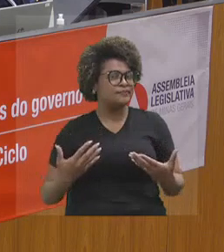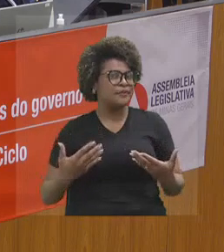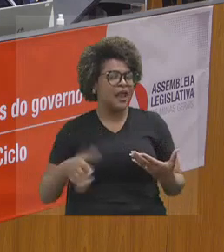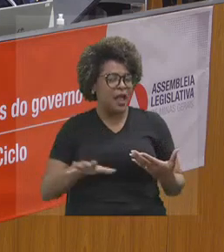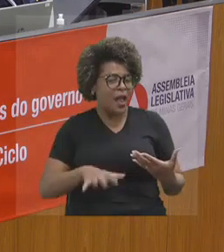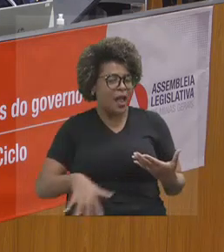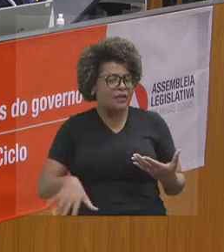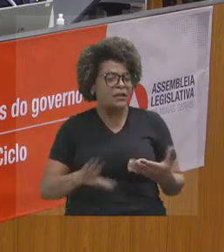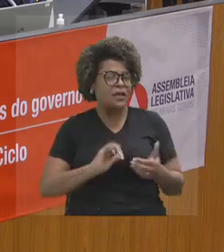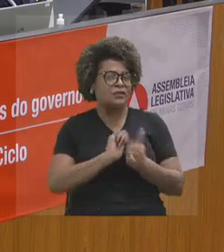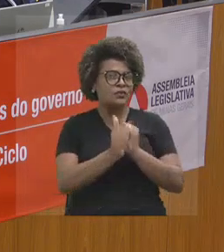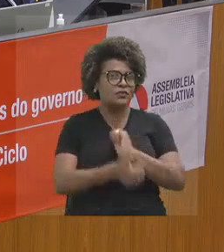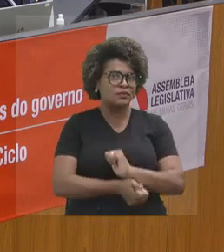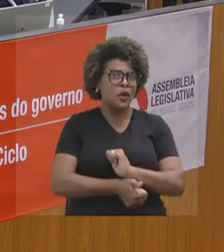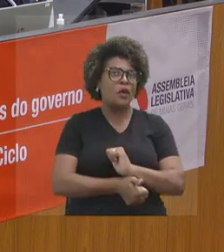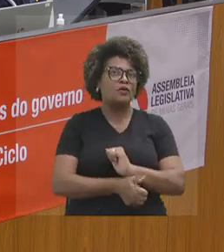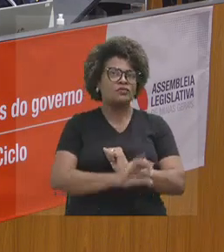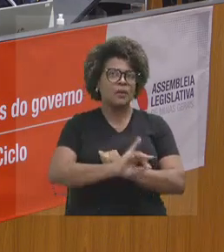educativa aí.